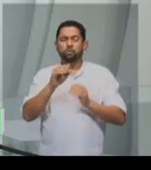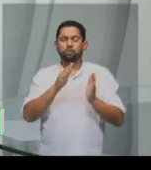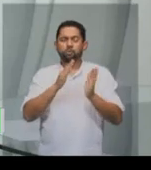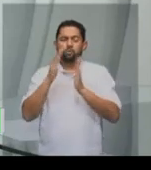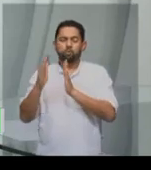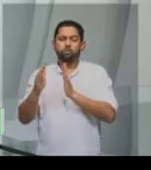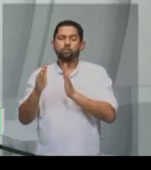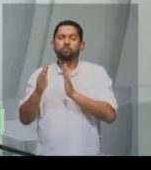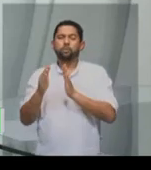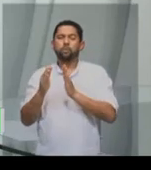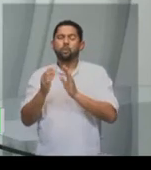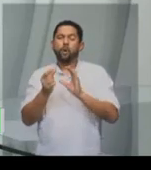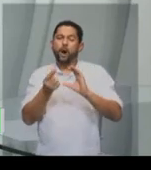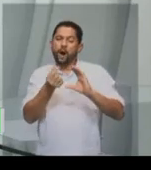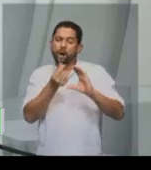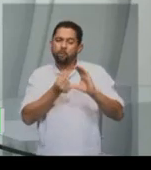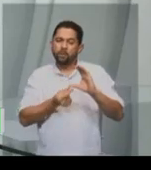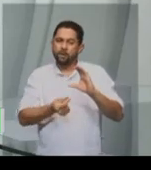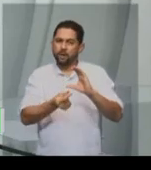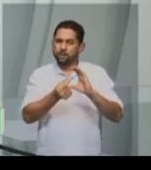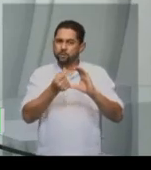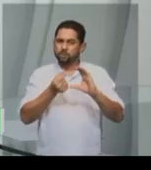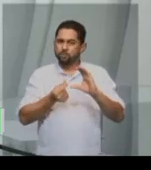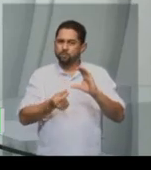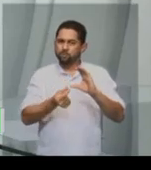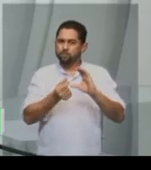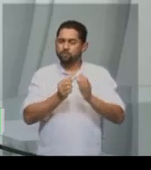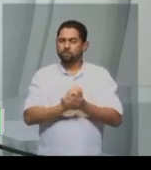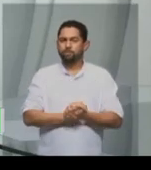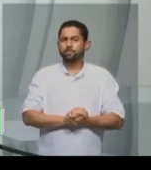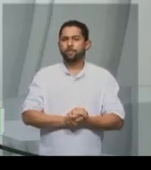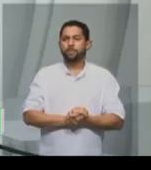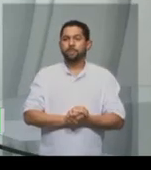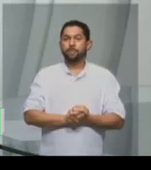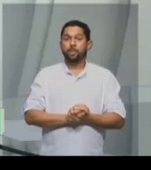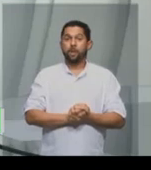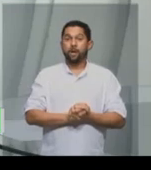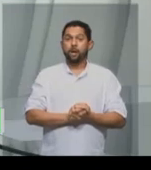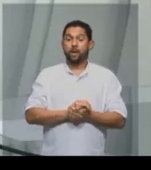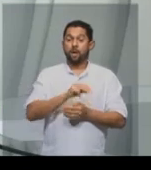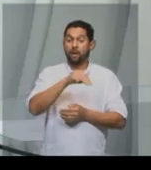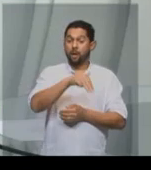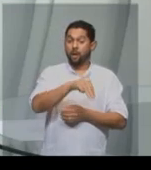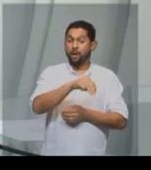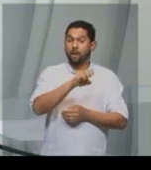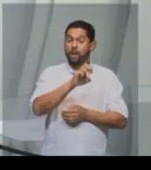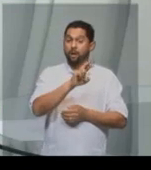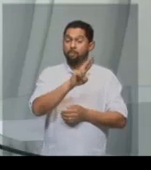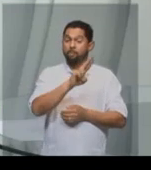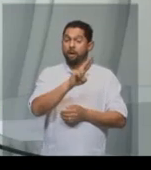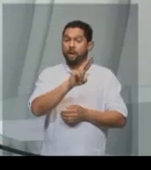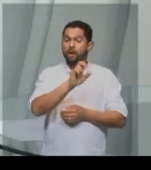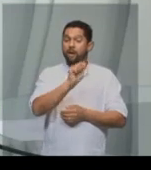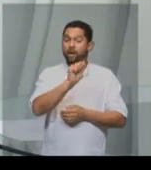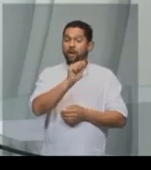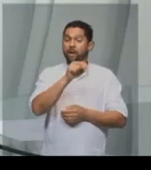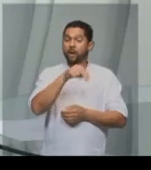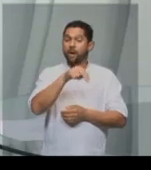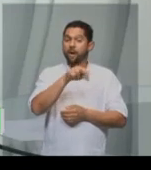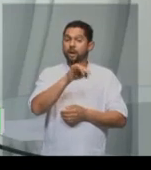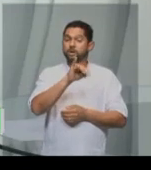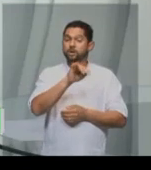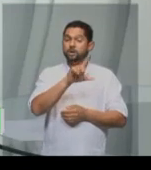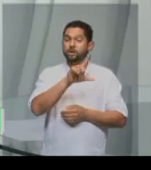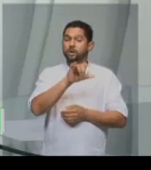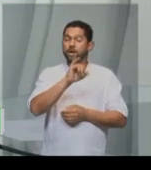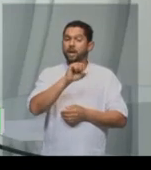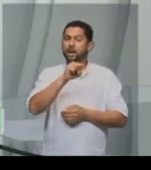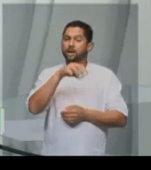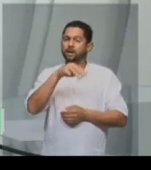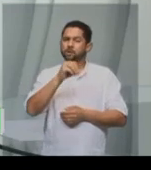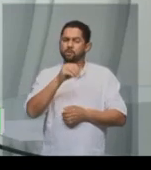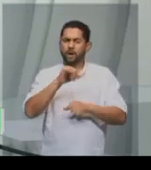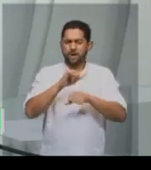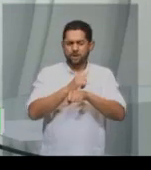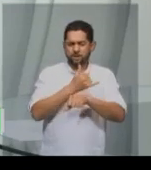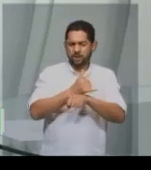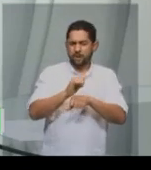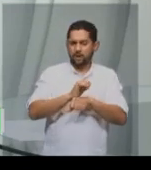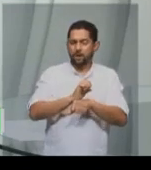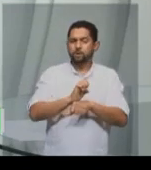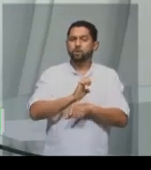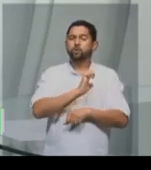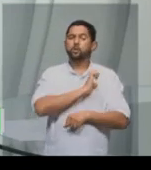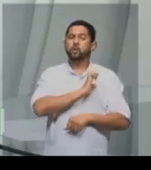são estratégias que os estados aderiram para acúmulo de riqueza e para